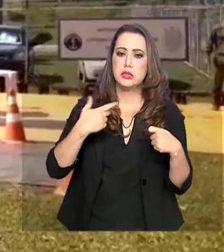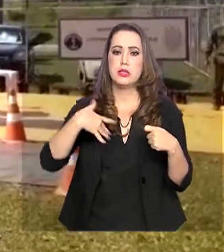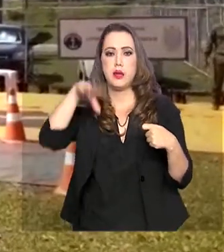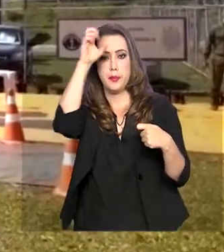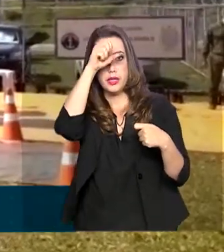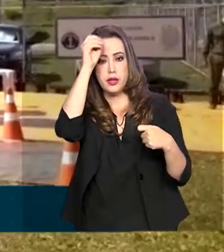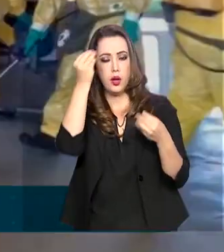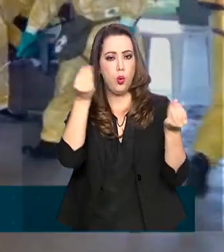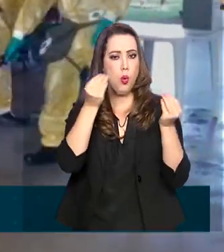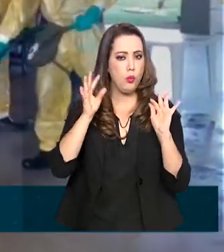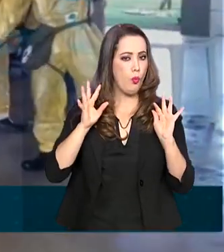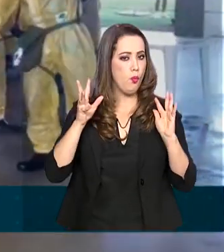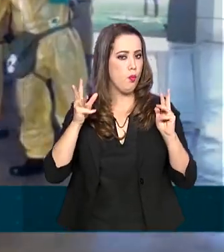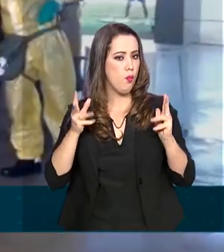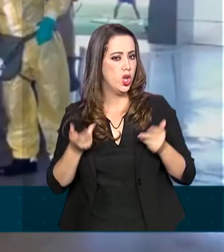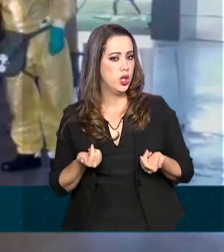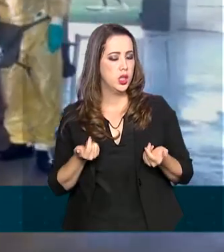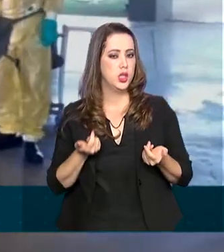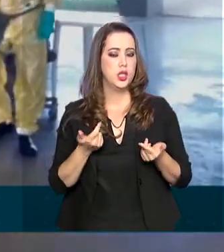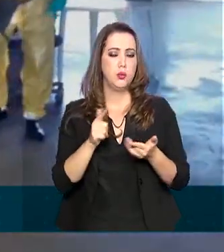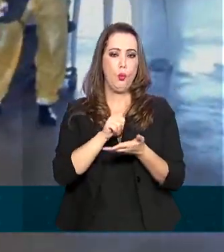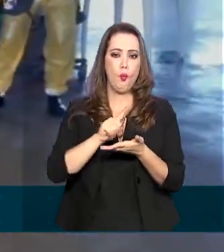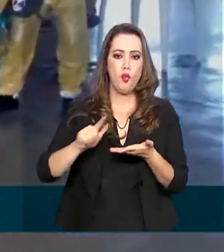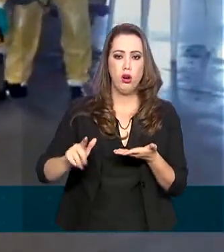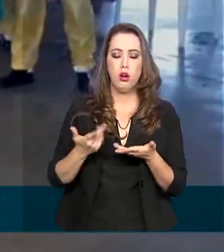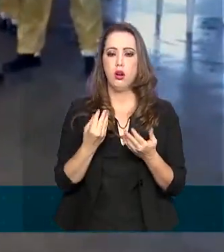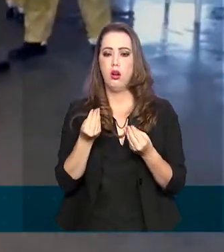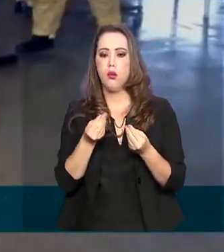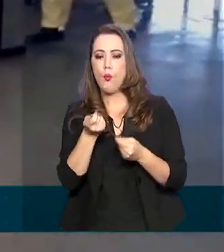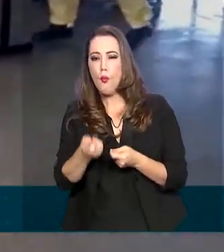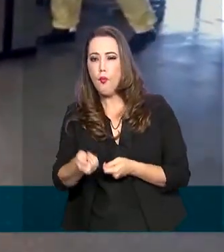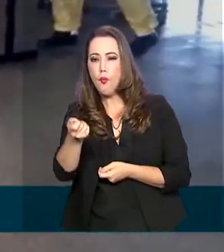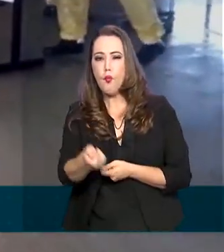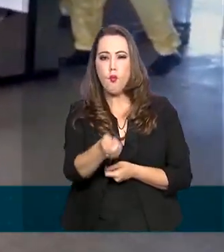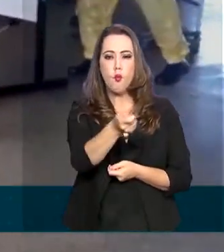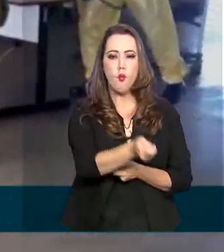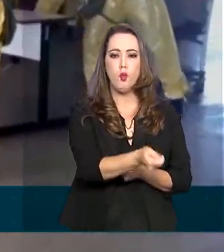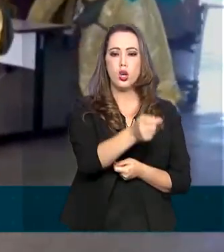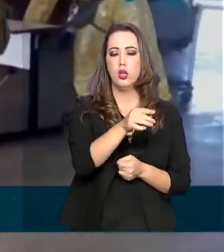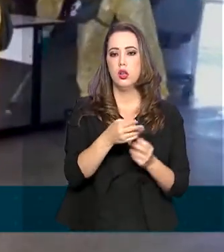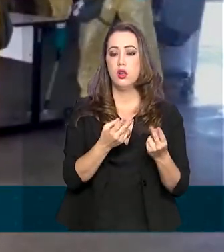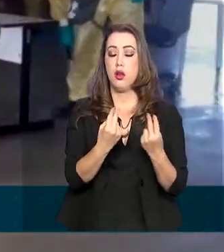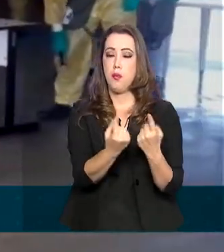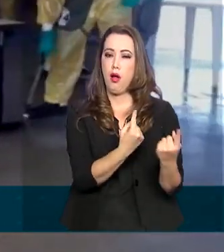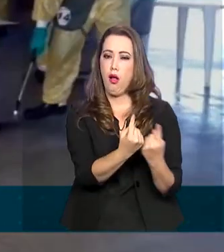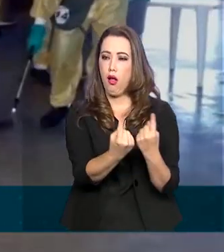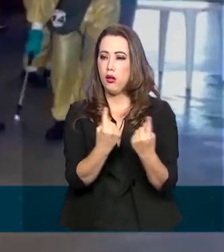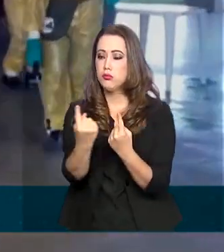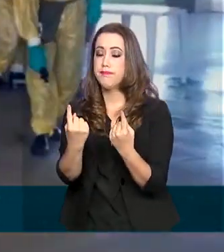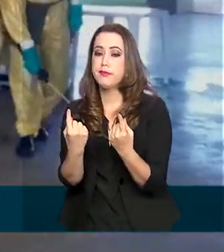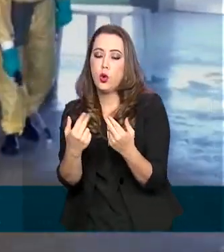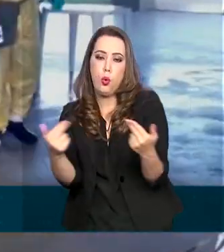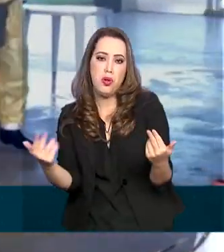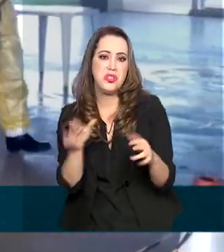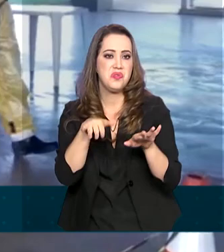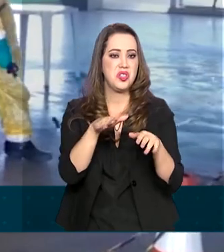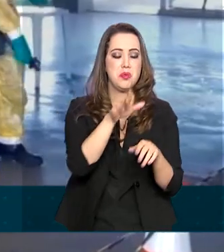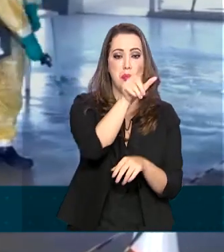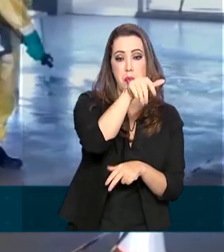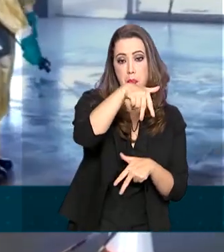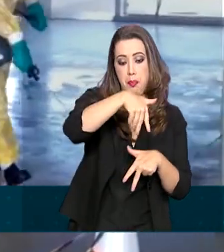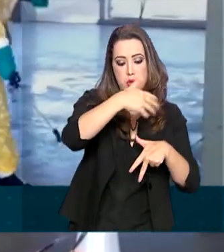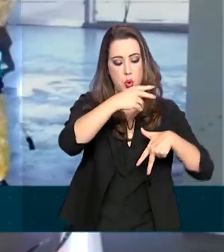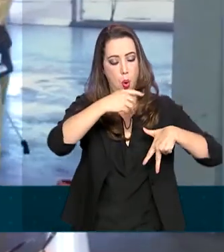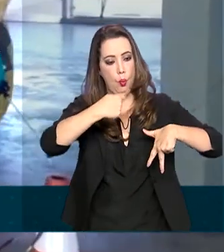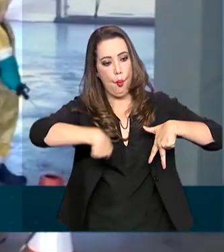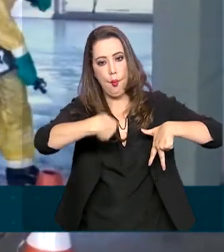de contaminação e os produtos adequados para cada tipo de superfície a ser descontaminada. Posteriormente, será realizada ainda a